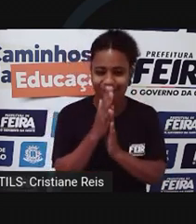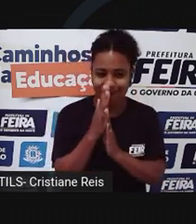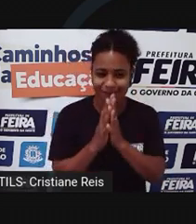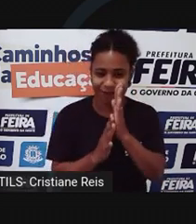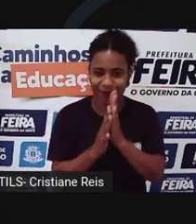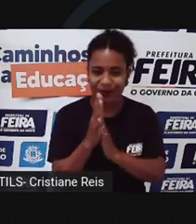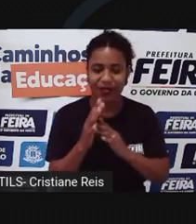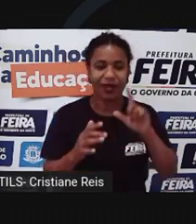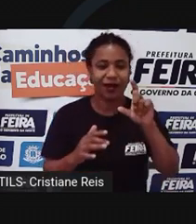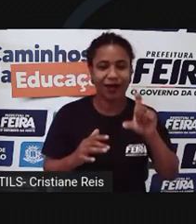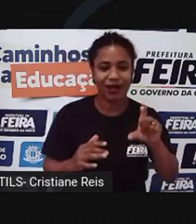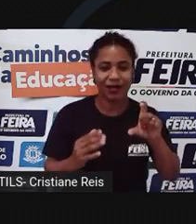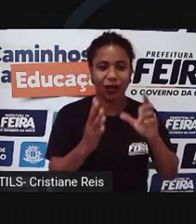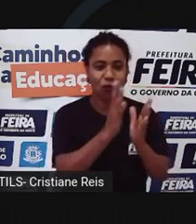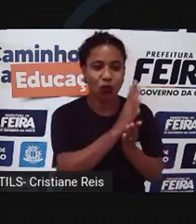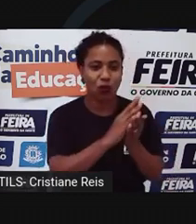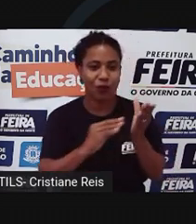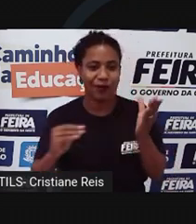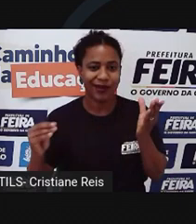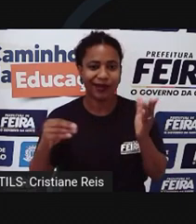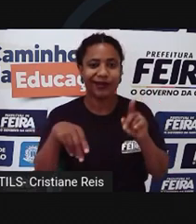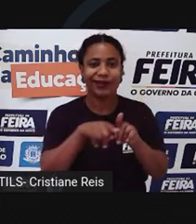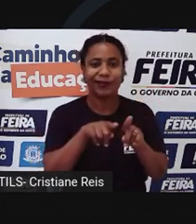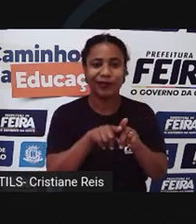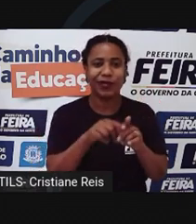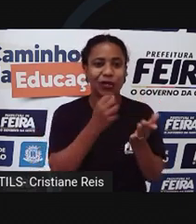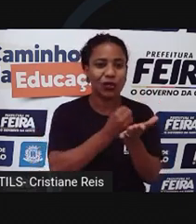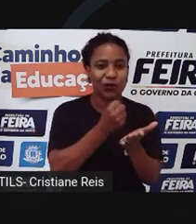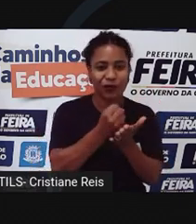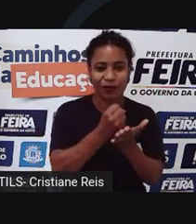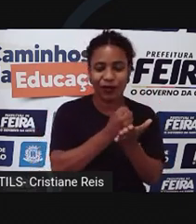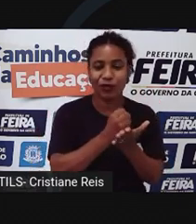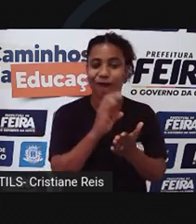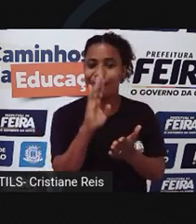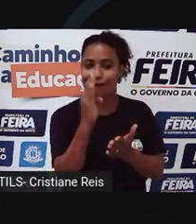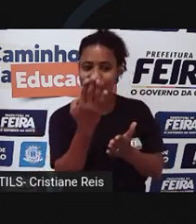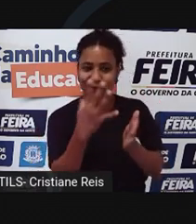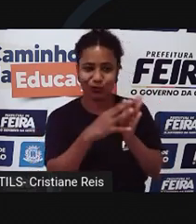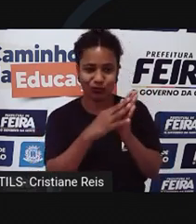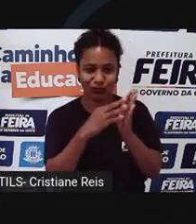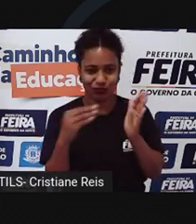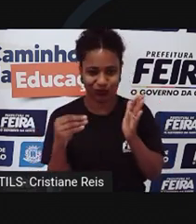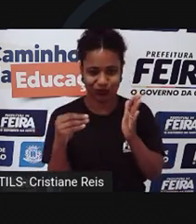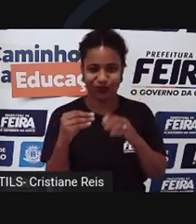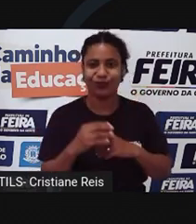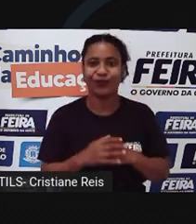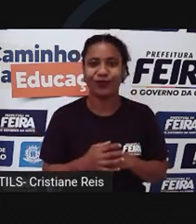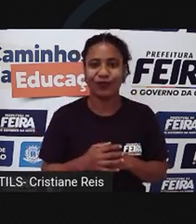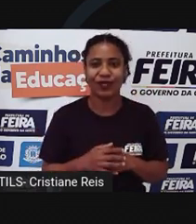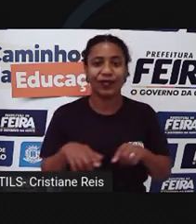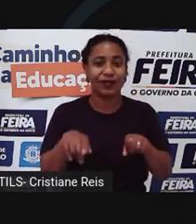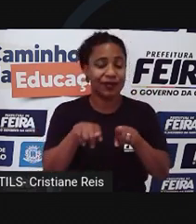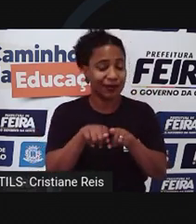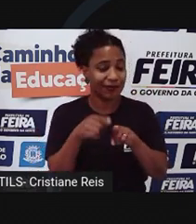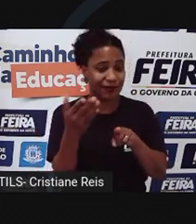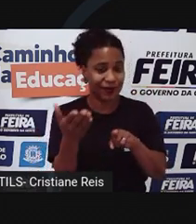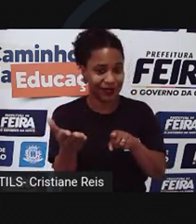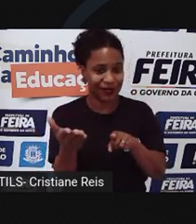e ossificação de documentos. Posteriormente, veio o Marco Civil da Internet, Lei 12